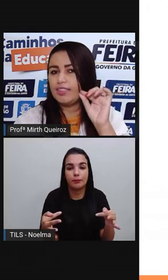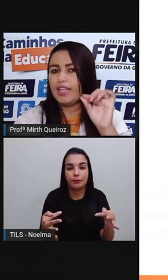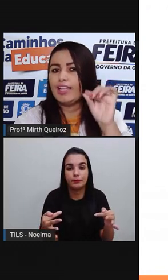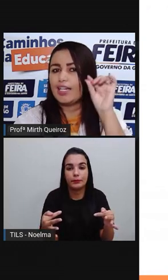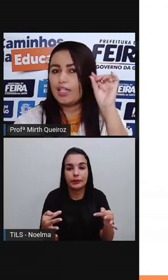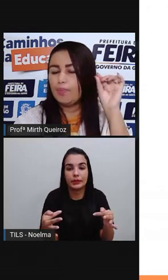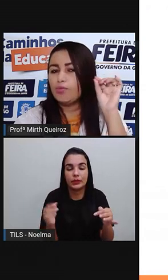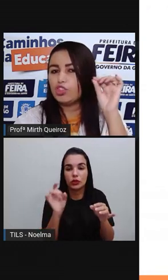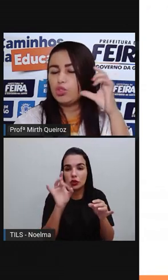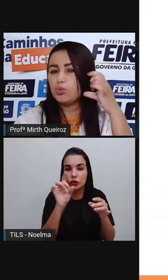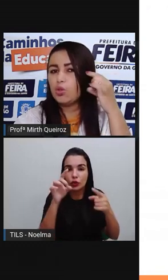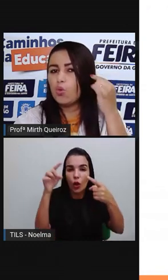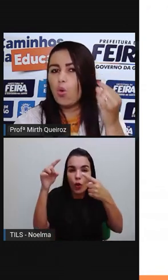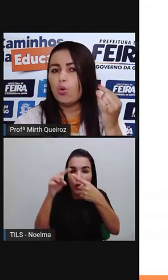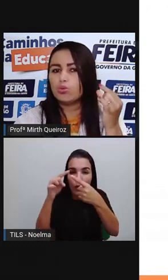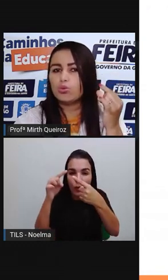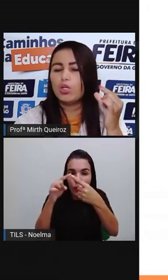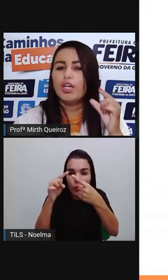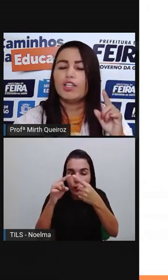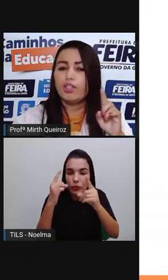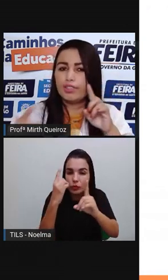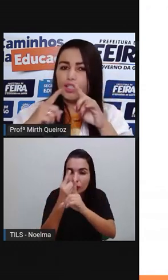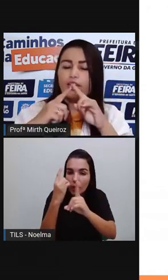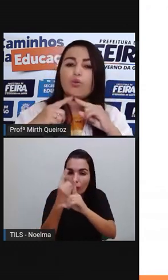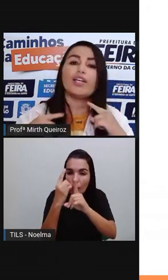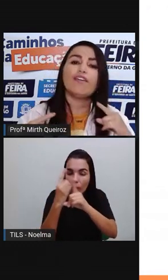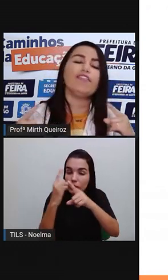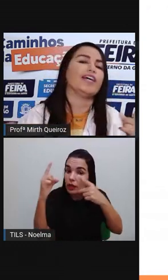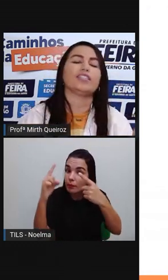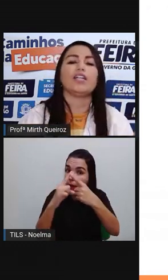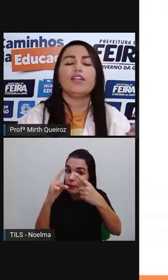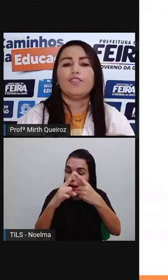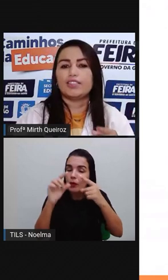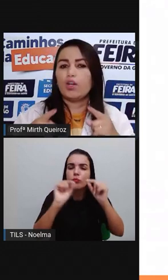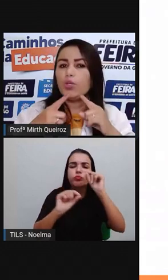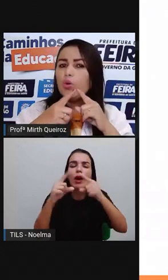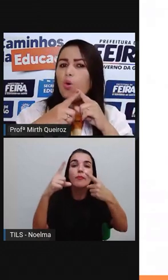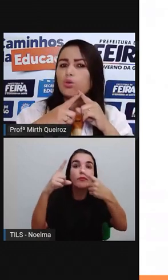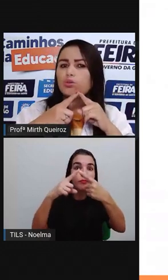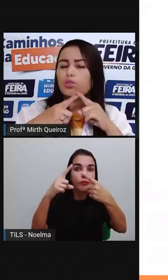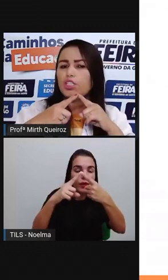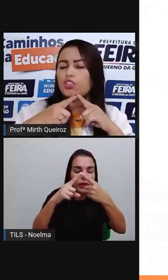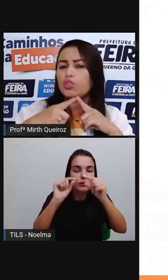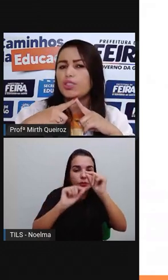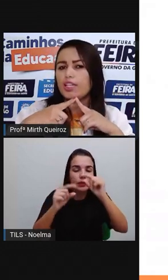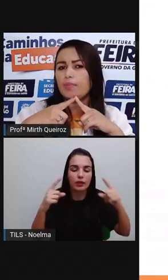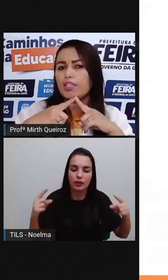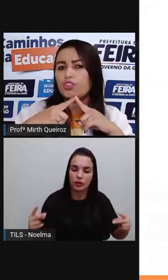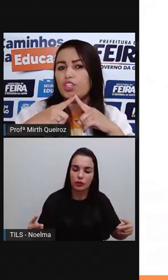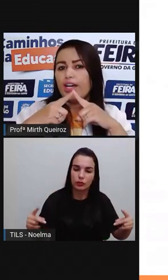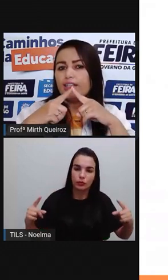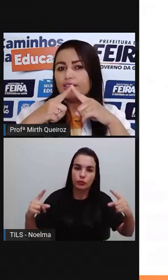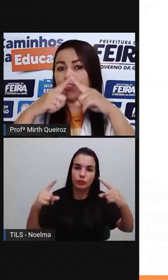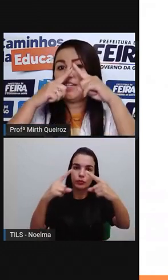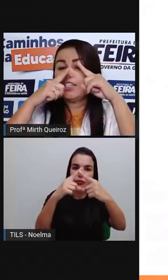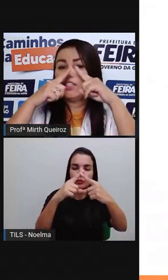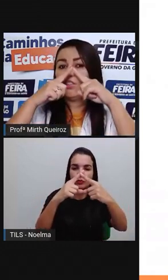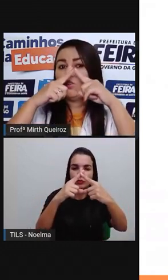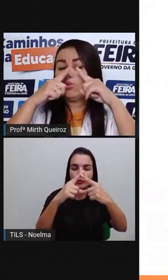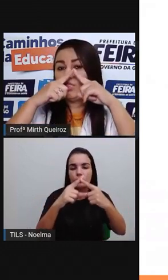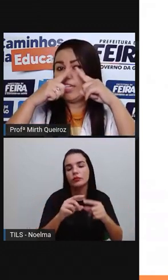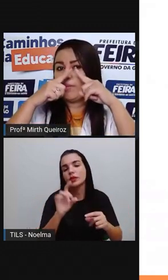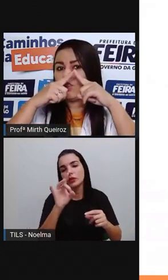vértice, naquele pontinho do encontro que seria o que é vértice? Vértice é um encontro de dois segmentos de retas,